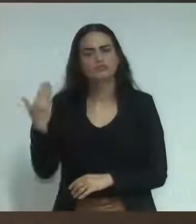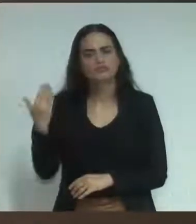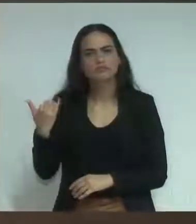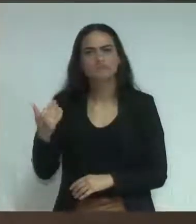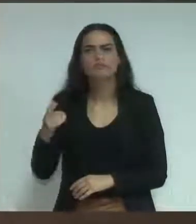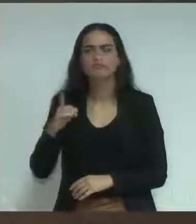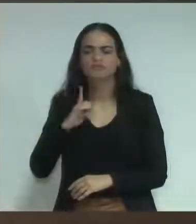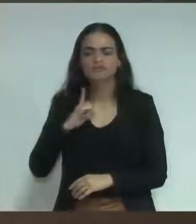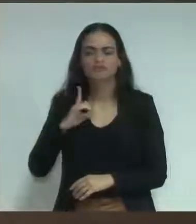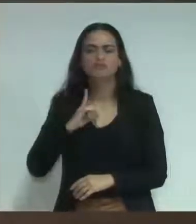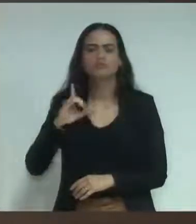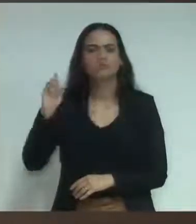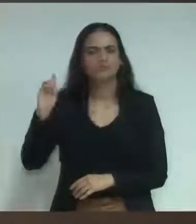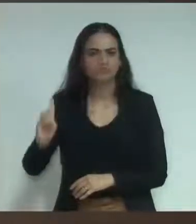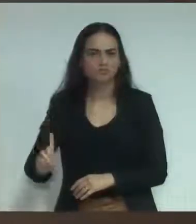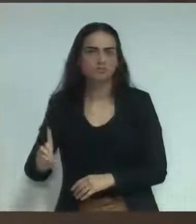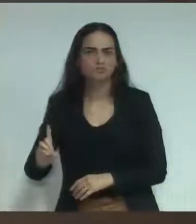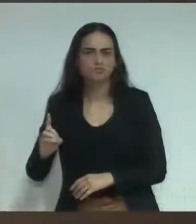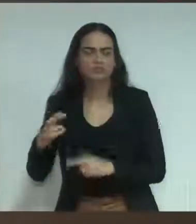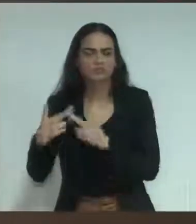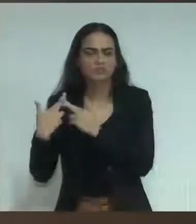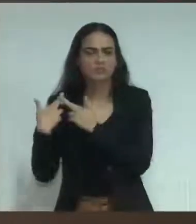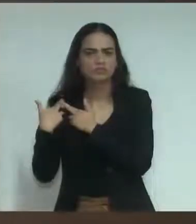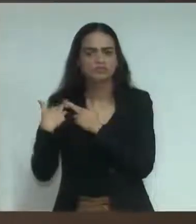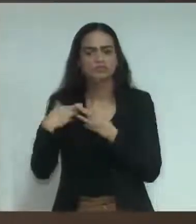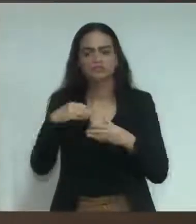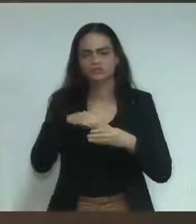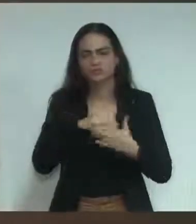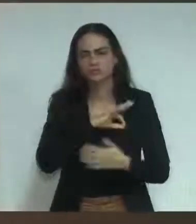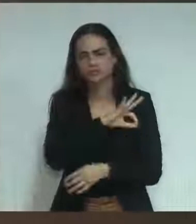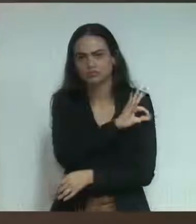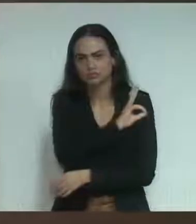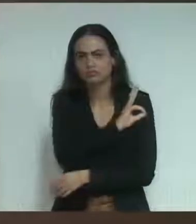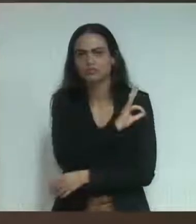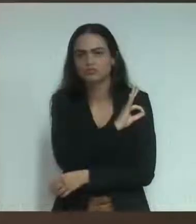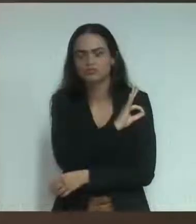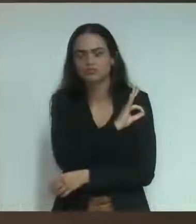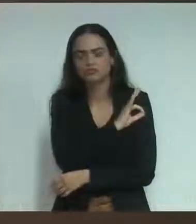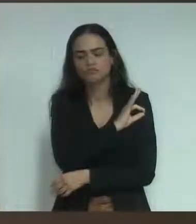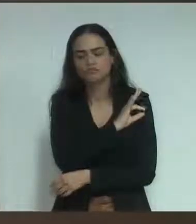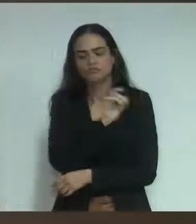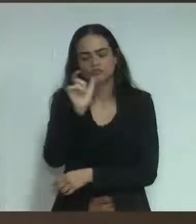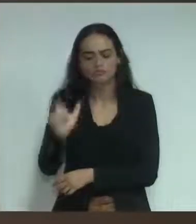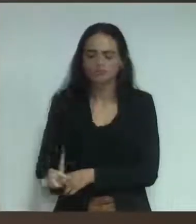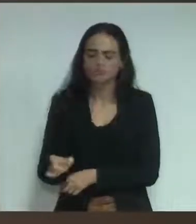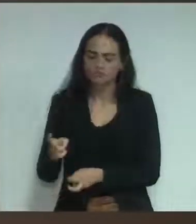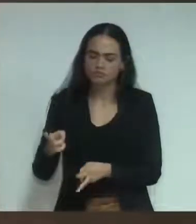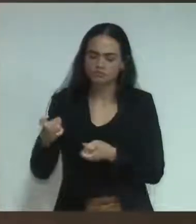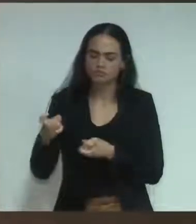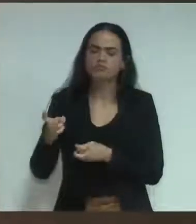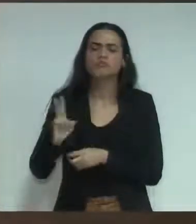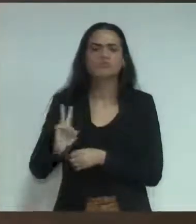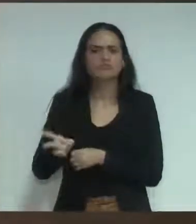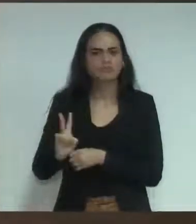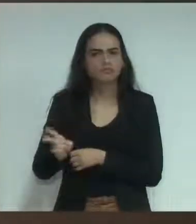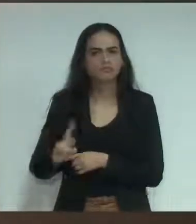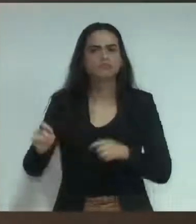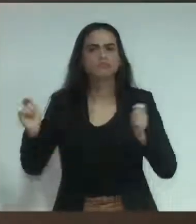de direção, de diretoria dentro da guarda, e sempre se mostrou uma pessoa capaz,